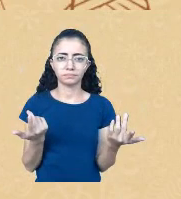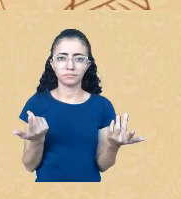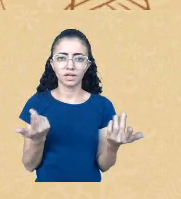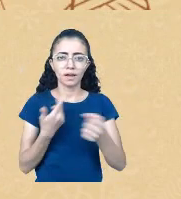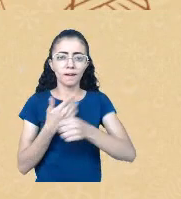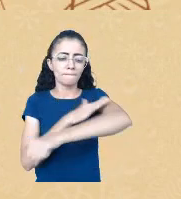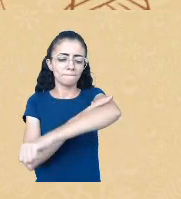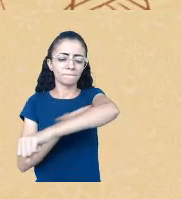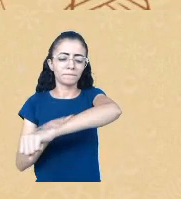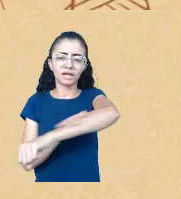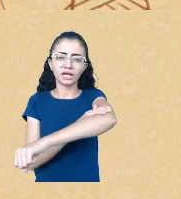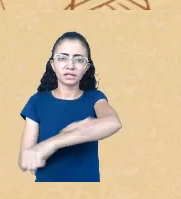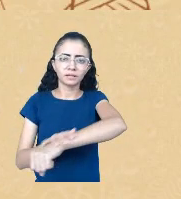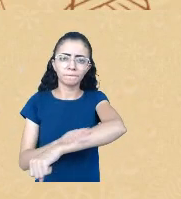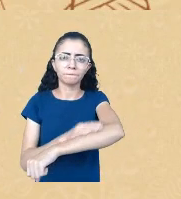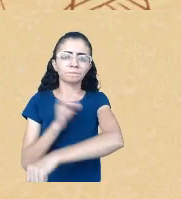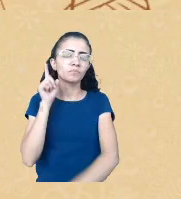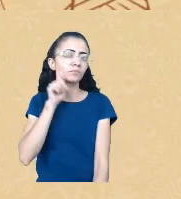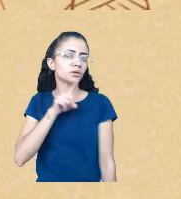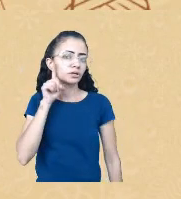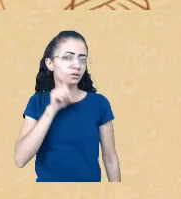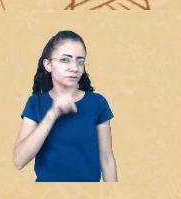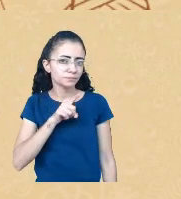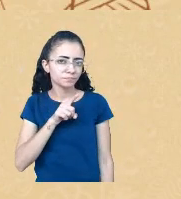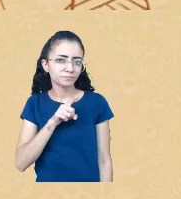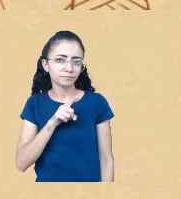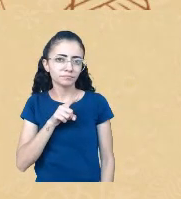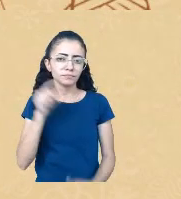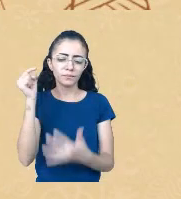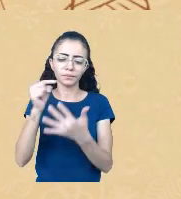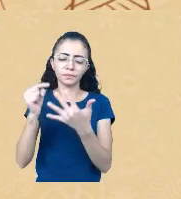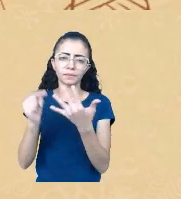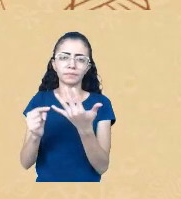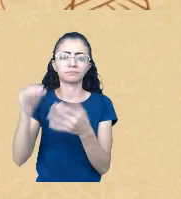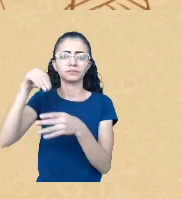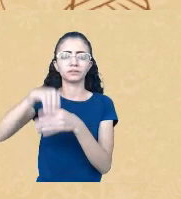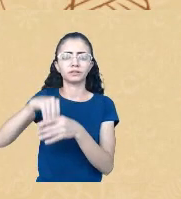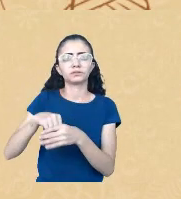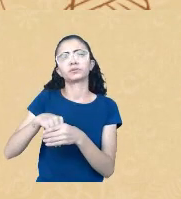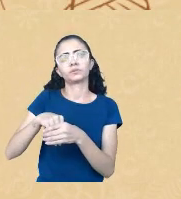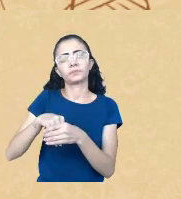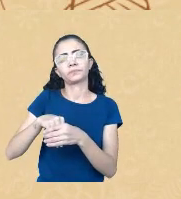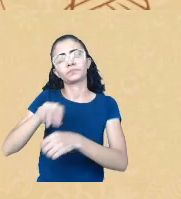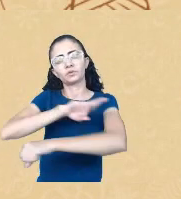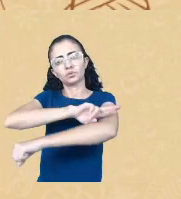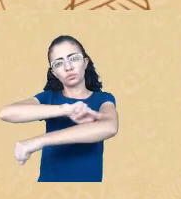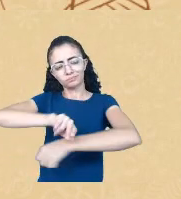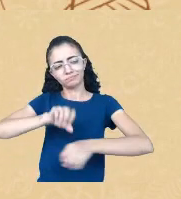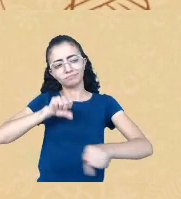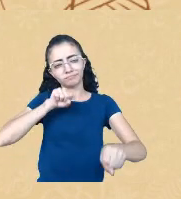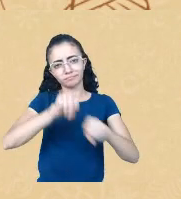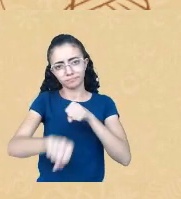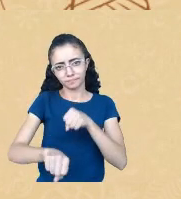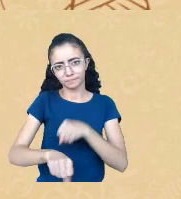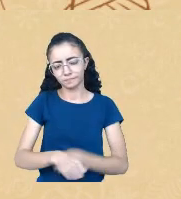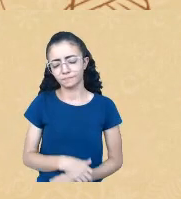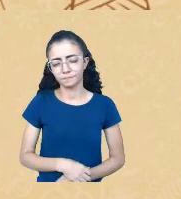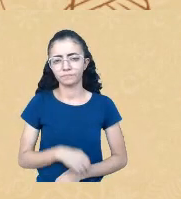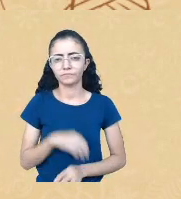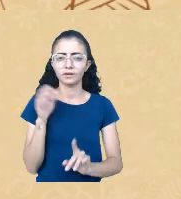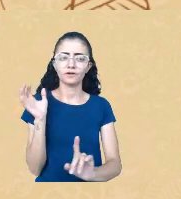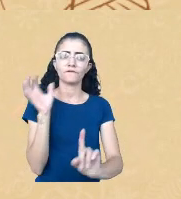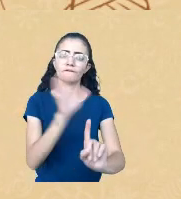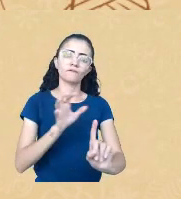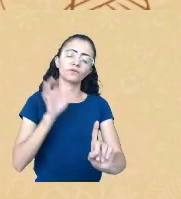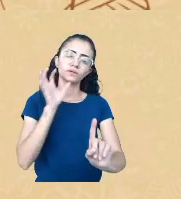no tempo é parte central do etnocídio, né? E aí, seguindo, então, não sei se na